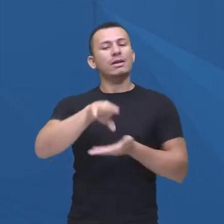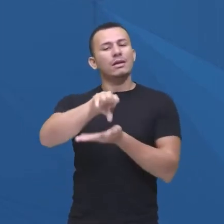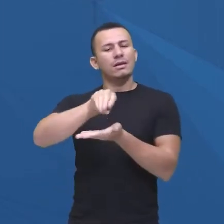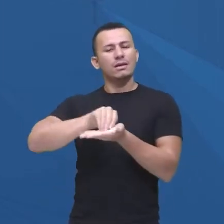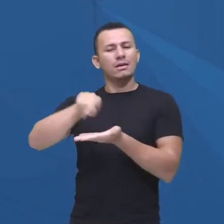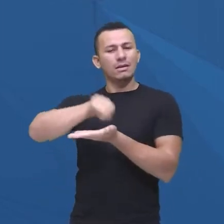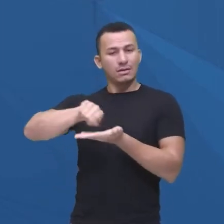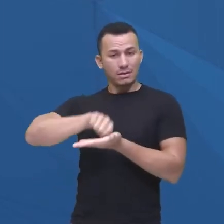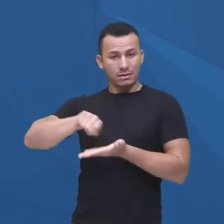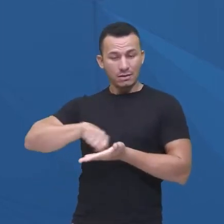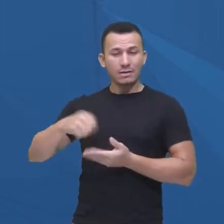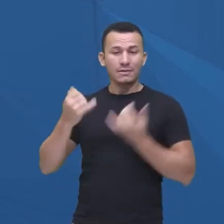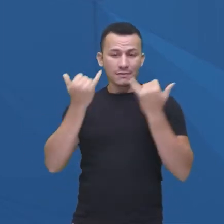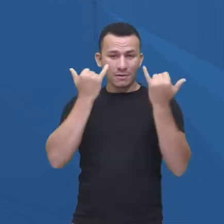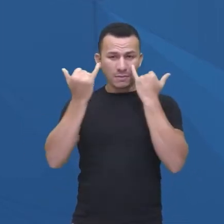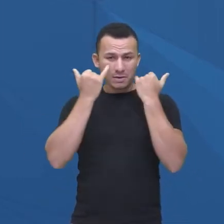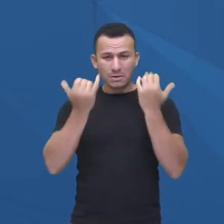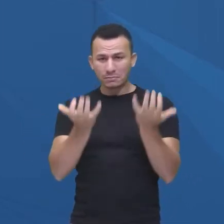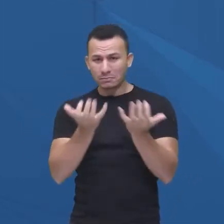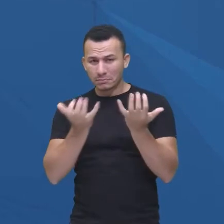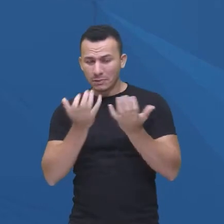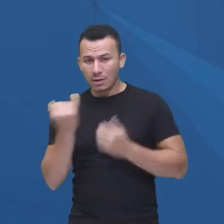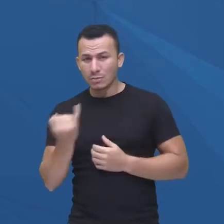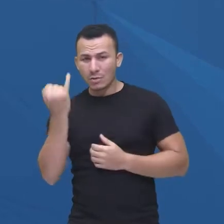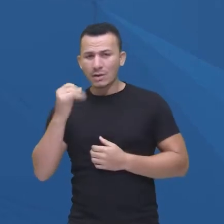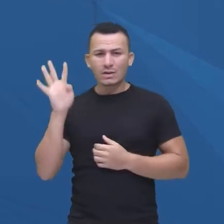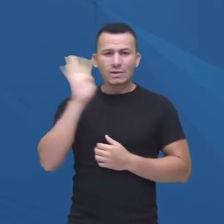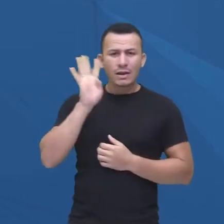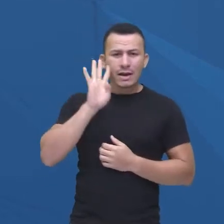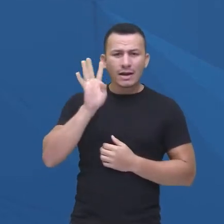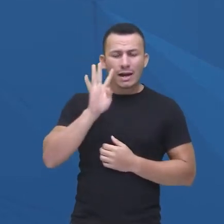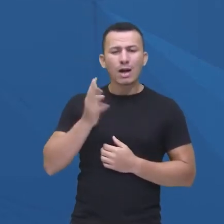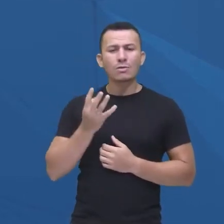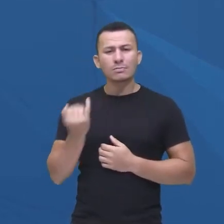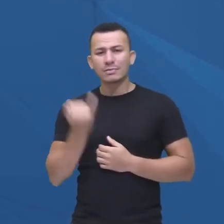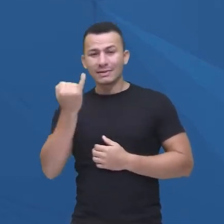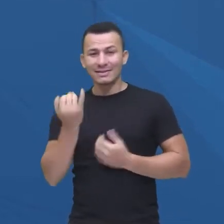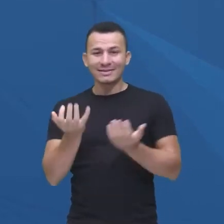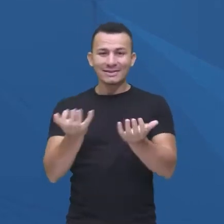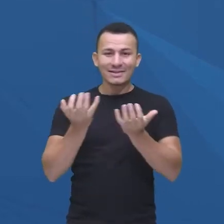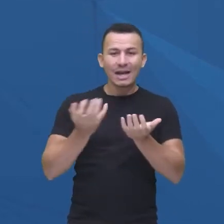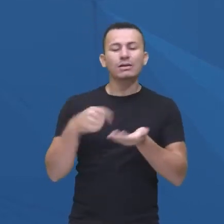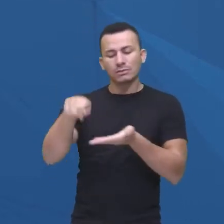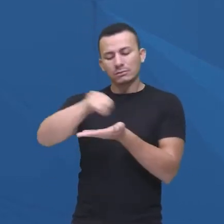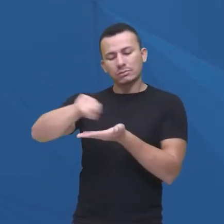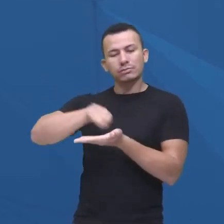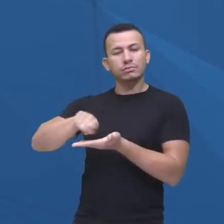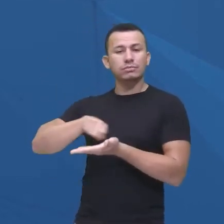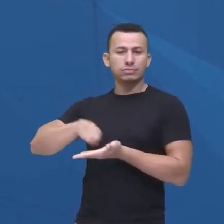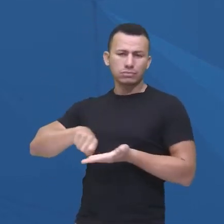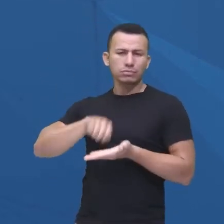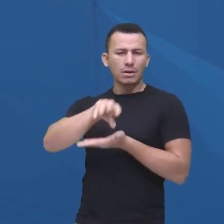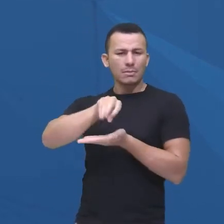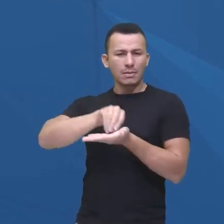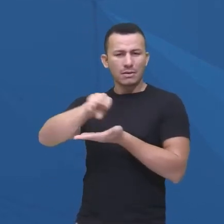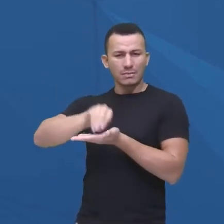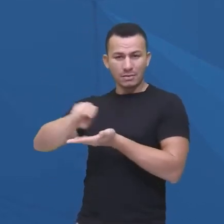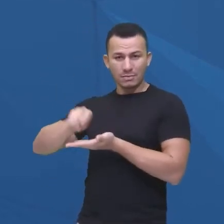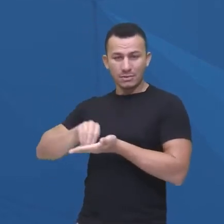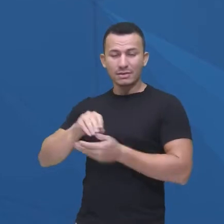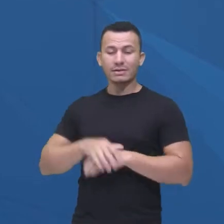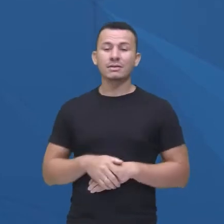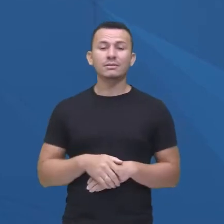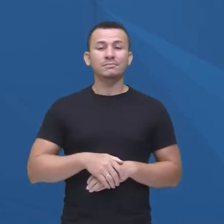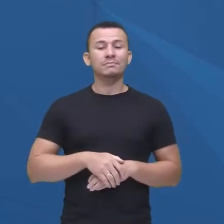você achar que é importante, tá bom? Achou legal, achou curioso, quer saber mais? Anota no seu caderno. Se você está participando,